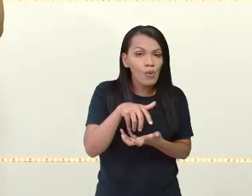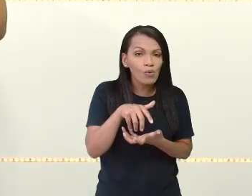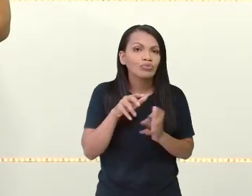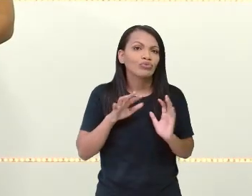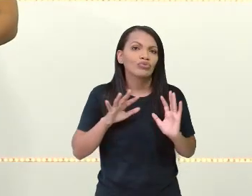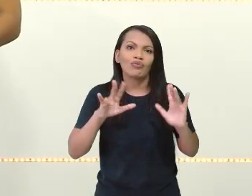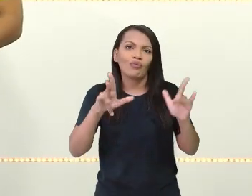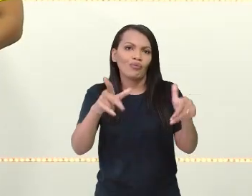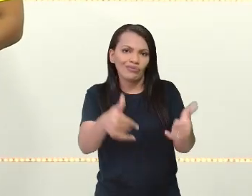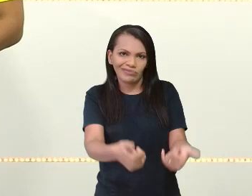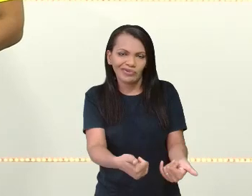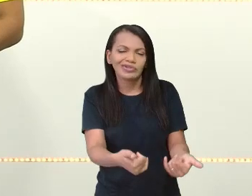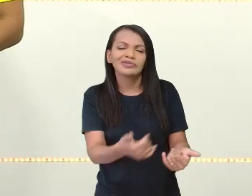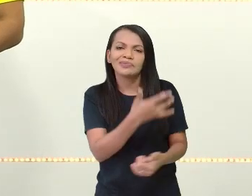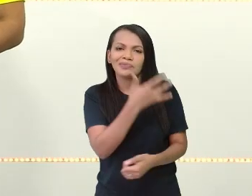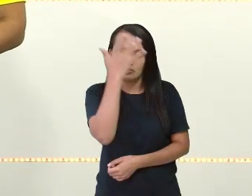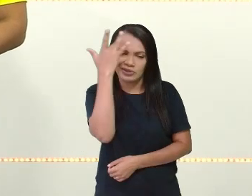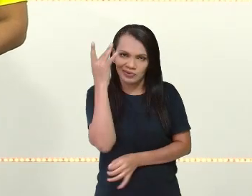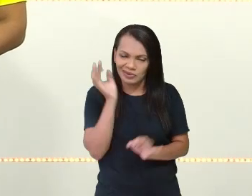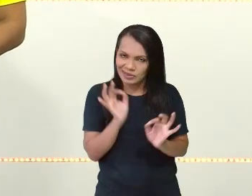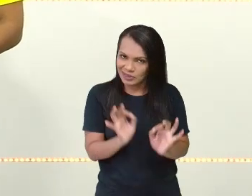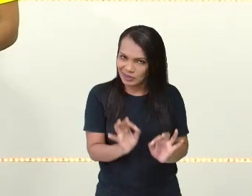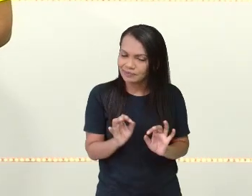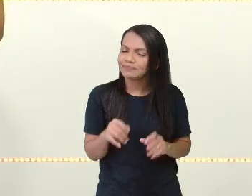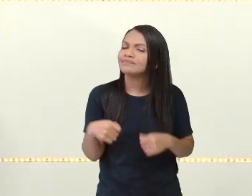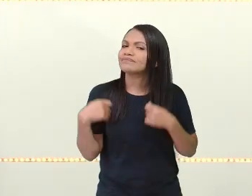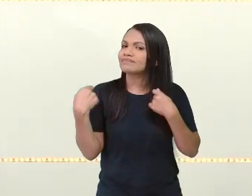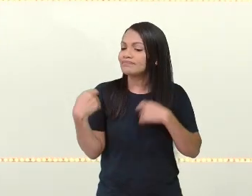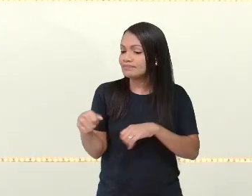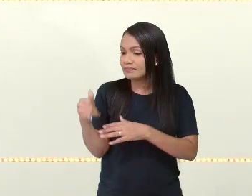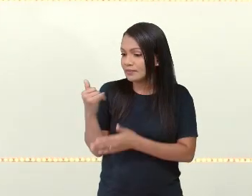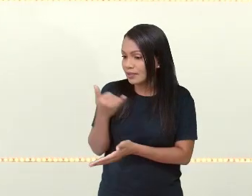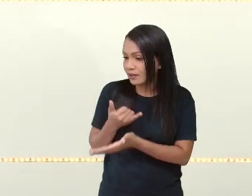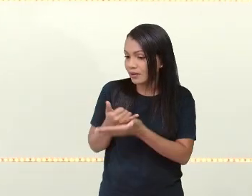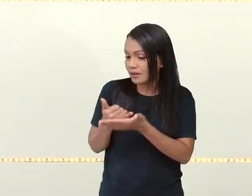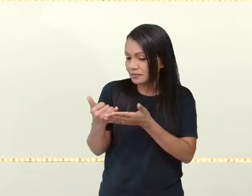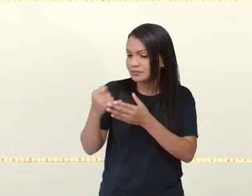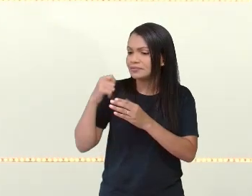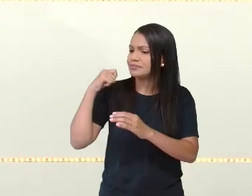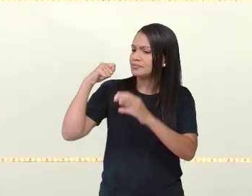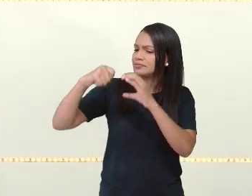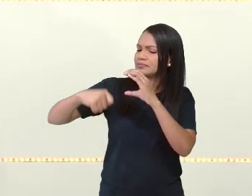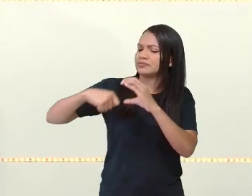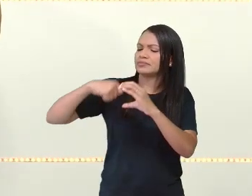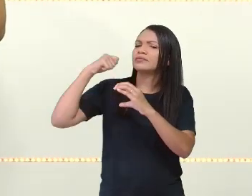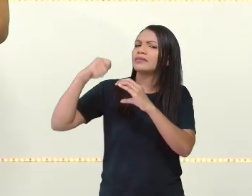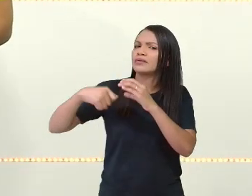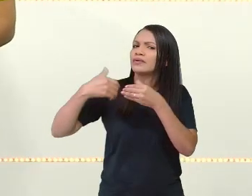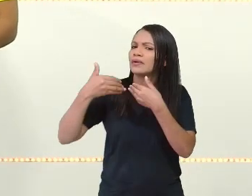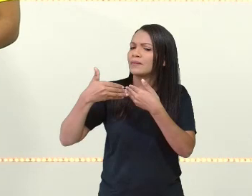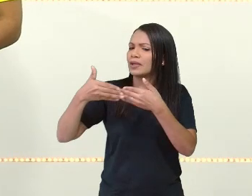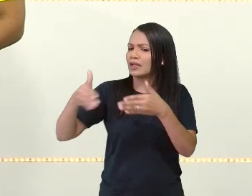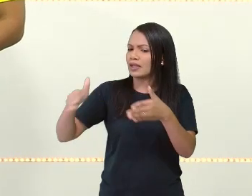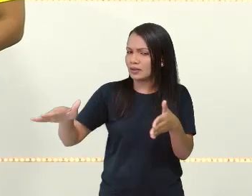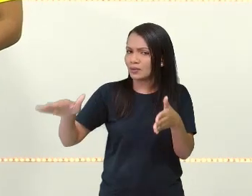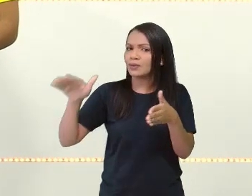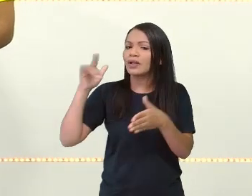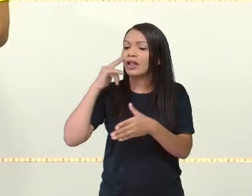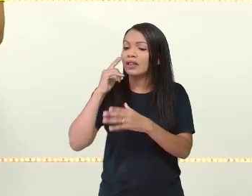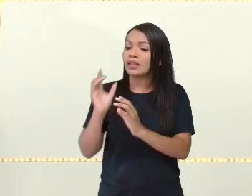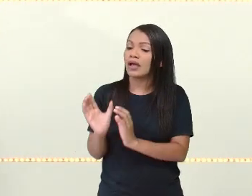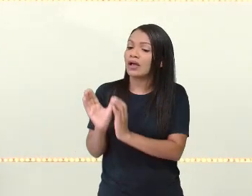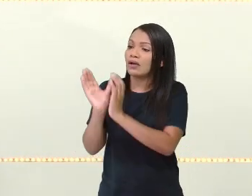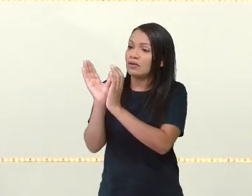gostei. Isso mesmo, por isso que inicialmente eu passei aquele vídeo, não é, da abertura da Copa, para que vocês